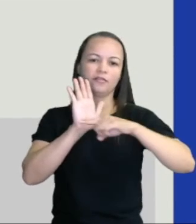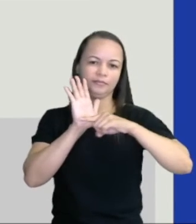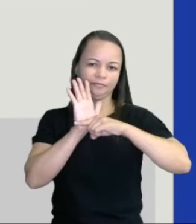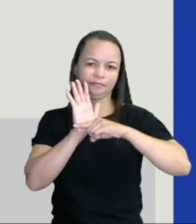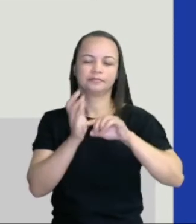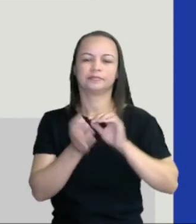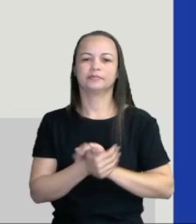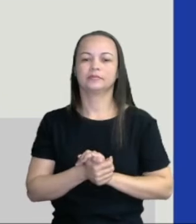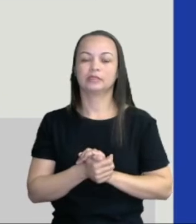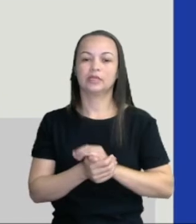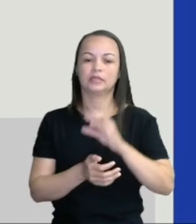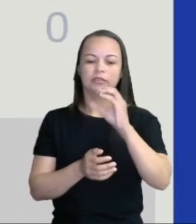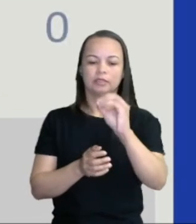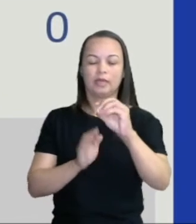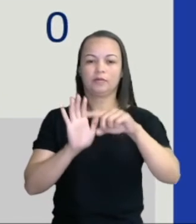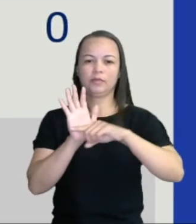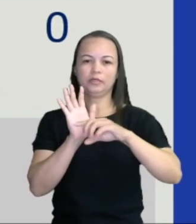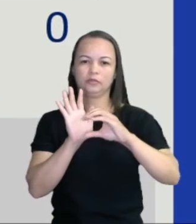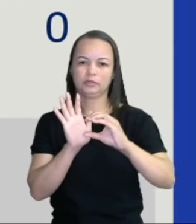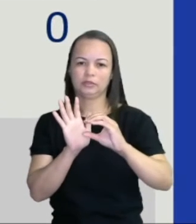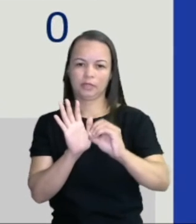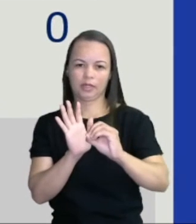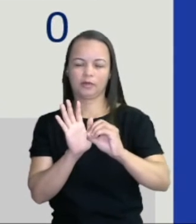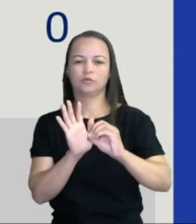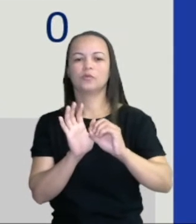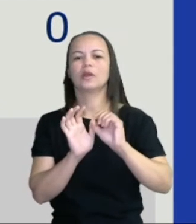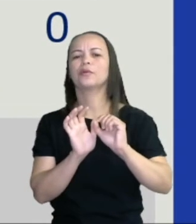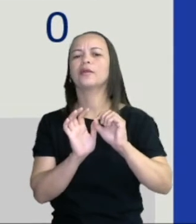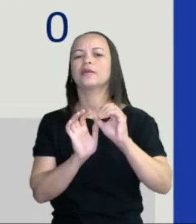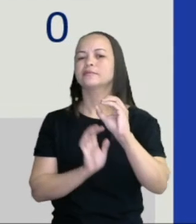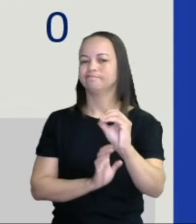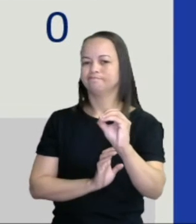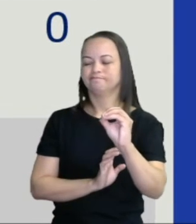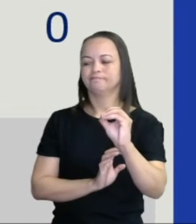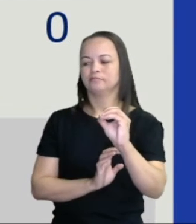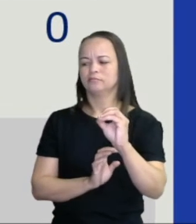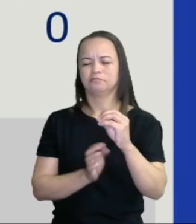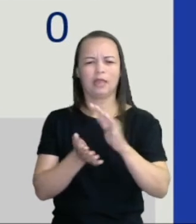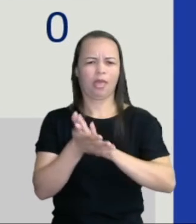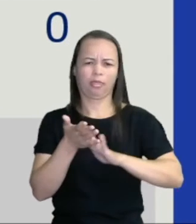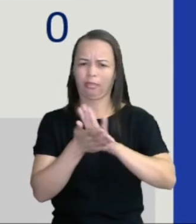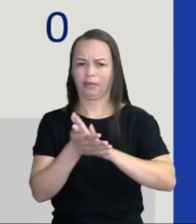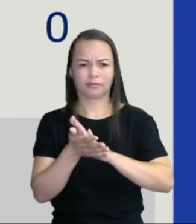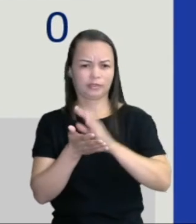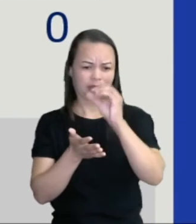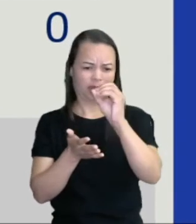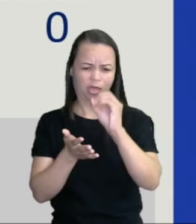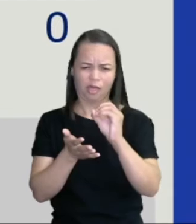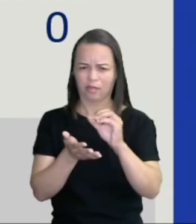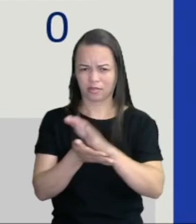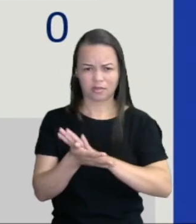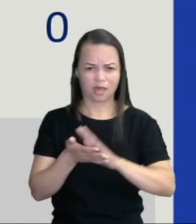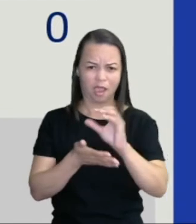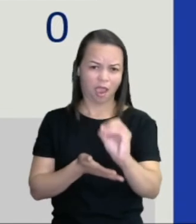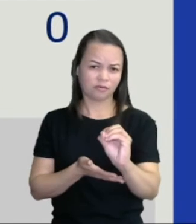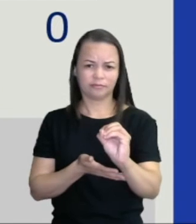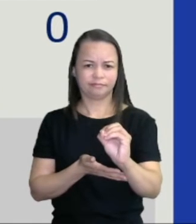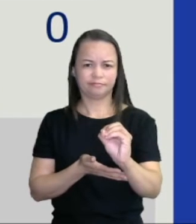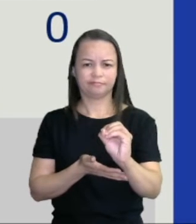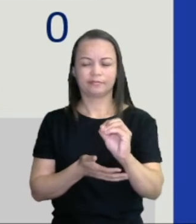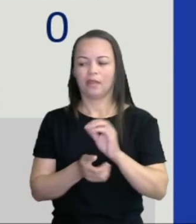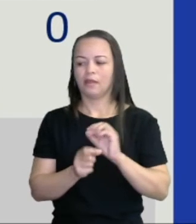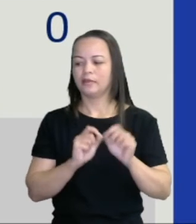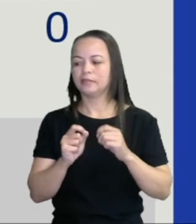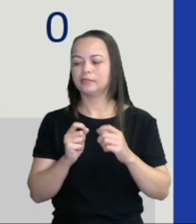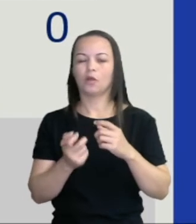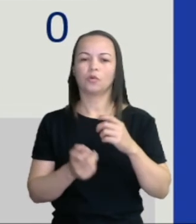E aí, zero menos zero. Zero, né? Não tenho nada? Vou tirar nada, então fica nada. Então,